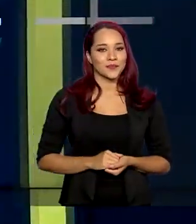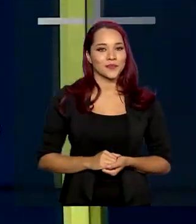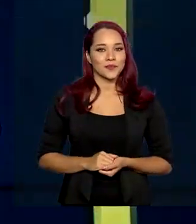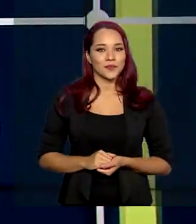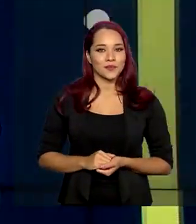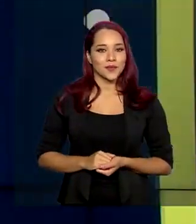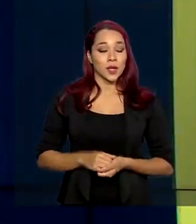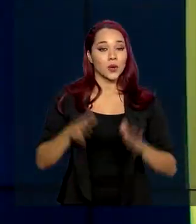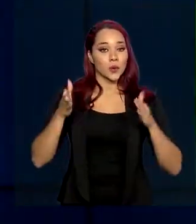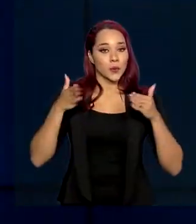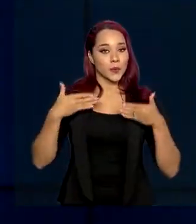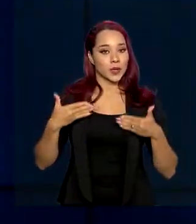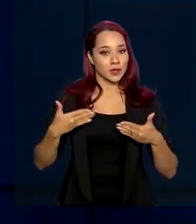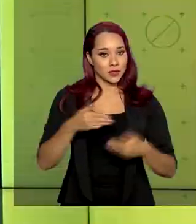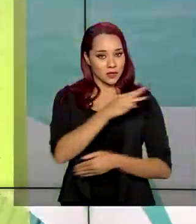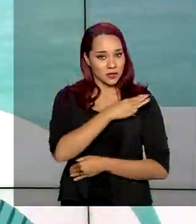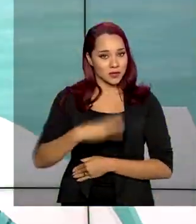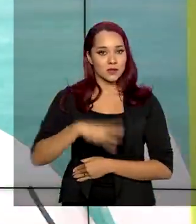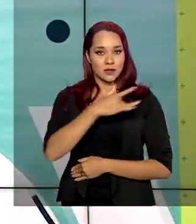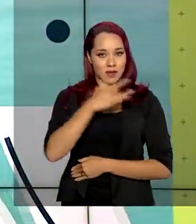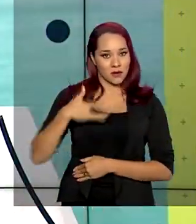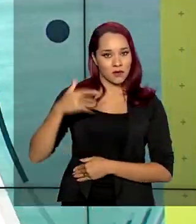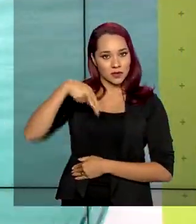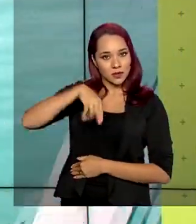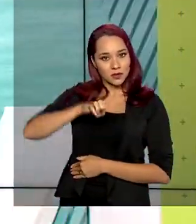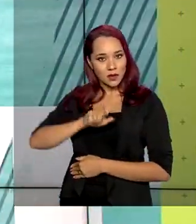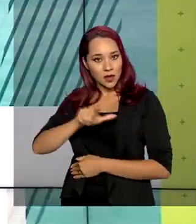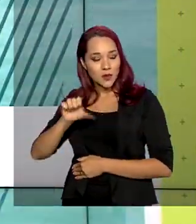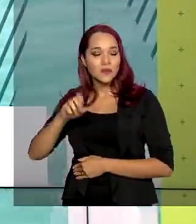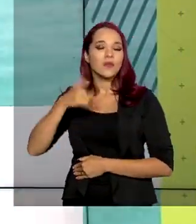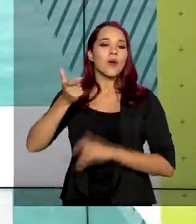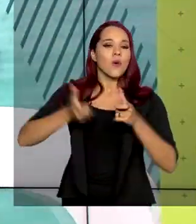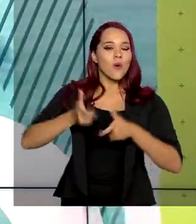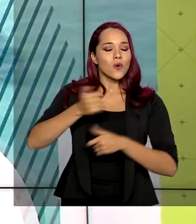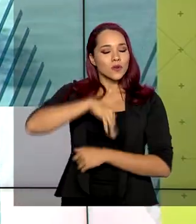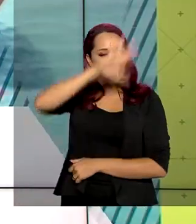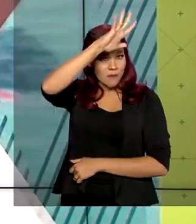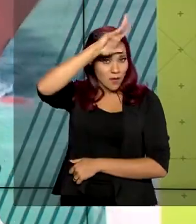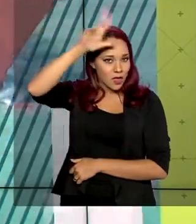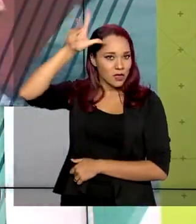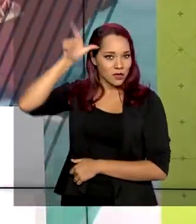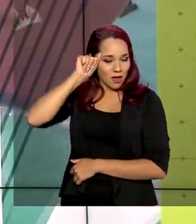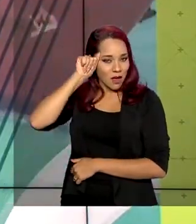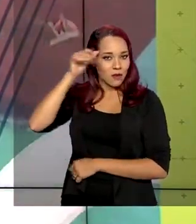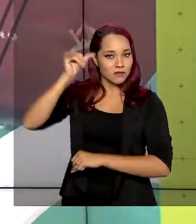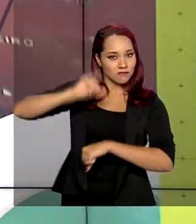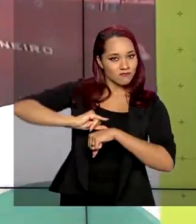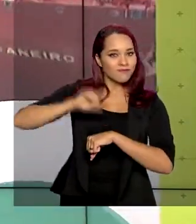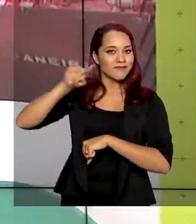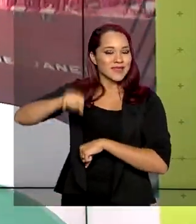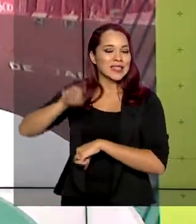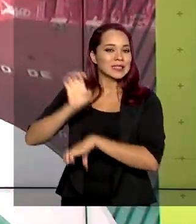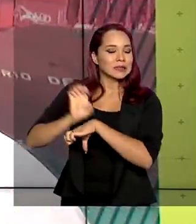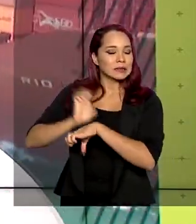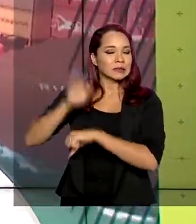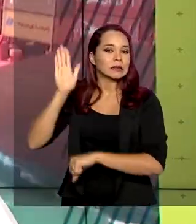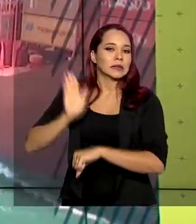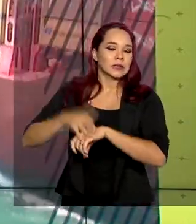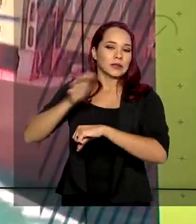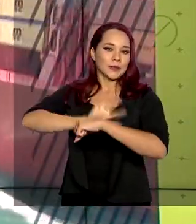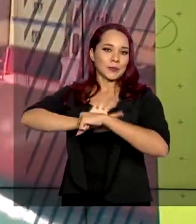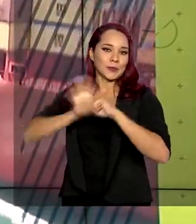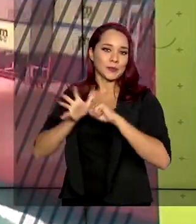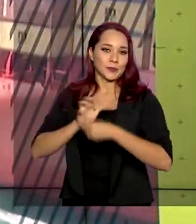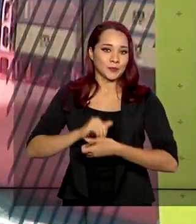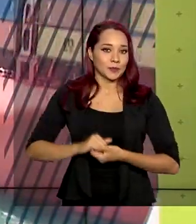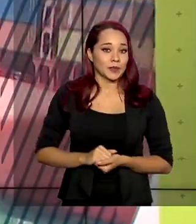O ministro da Saúde, Nelson Tait, está hoje em Manaus, no Amazonas, estado com maior incidência de Covid-19.